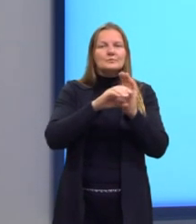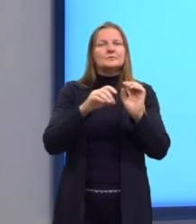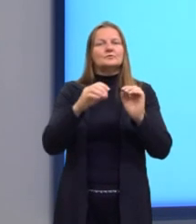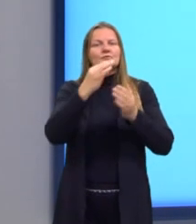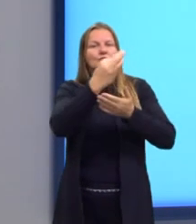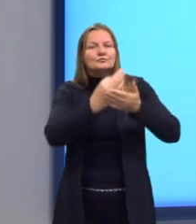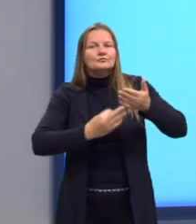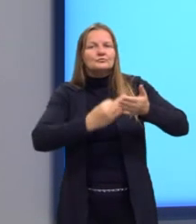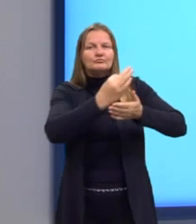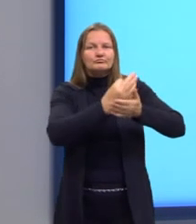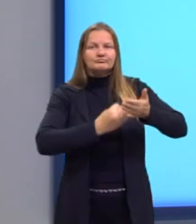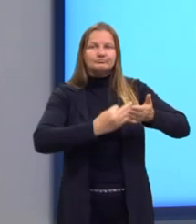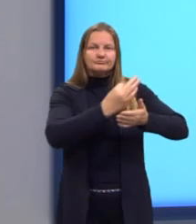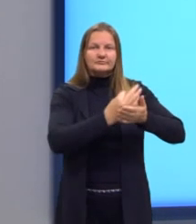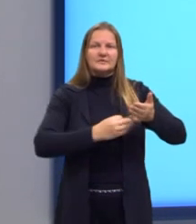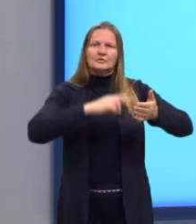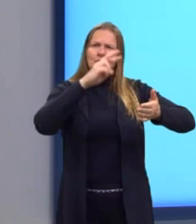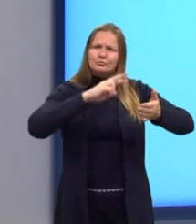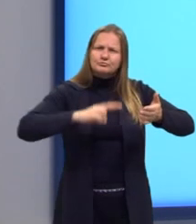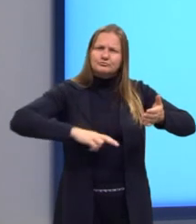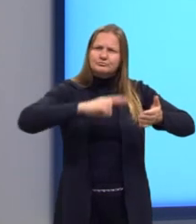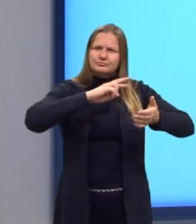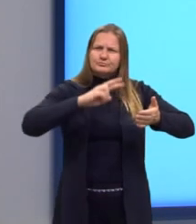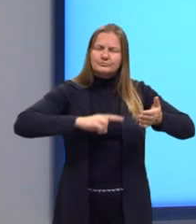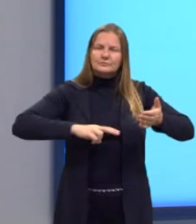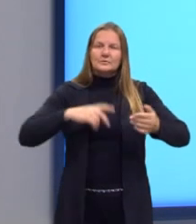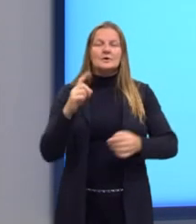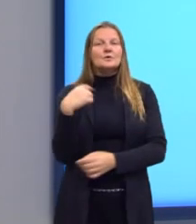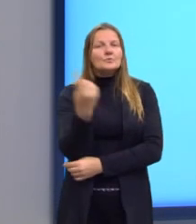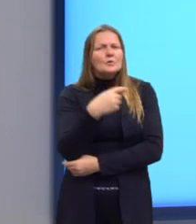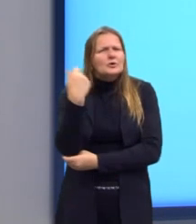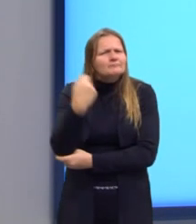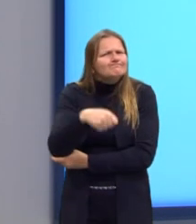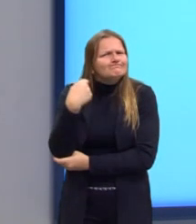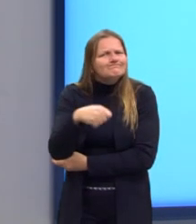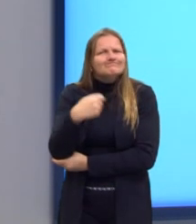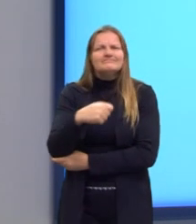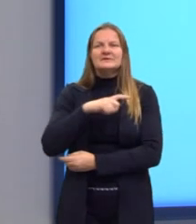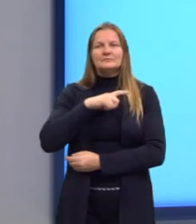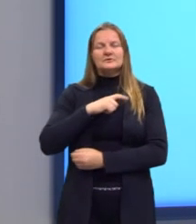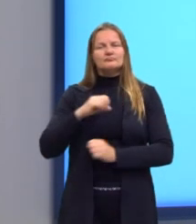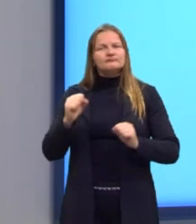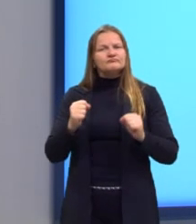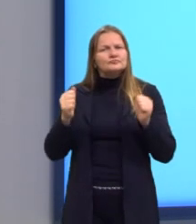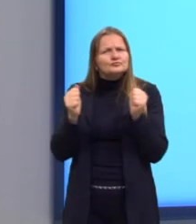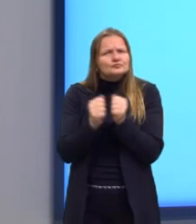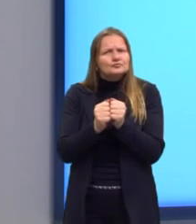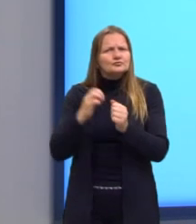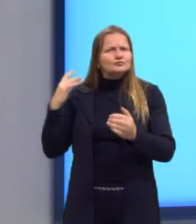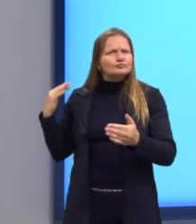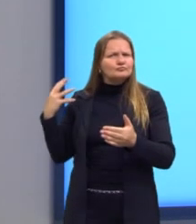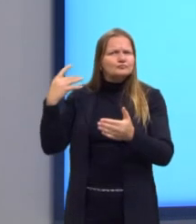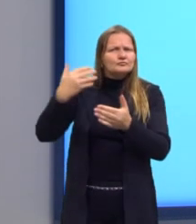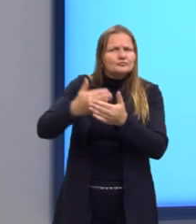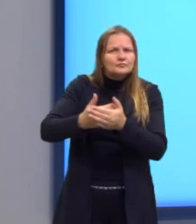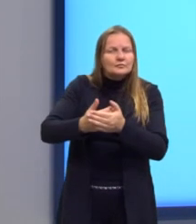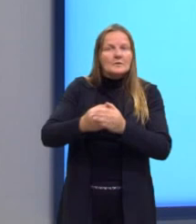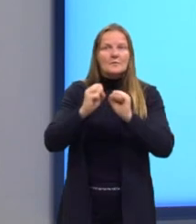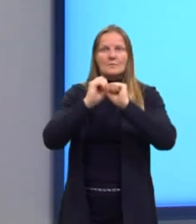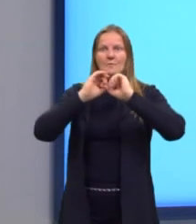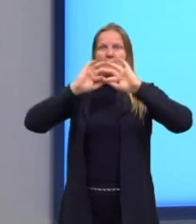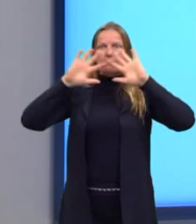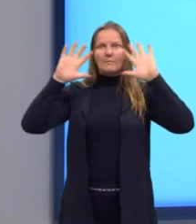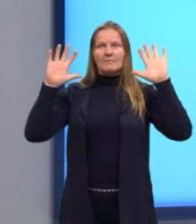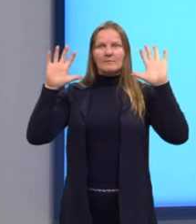textos, são leituras que a gente precisa ter como bagagem. Para poder entender melhor